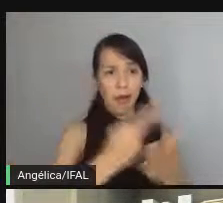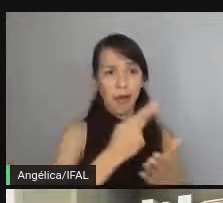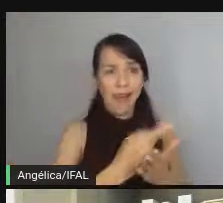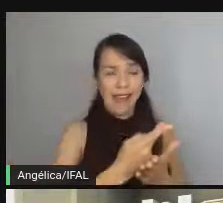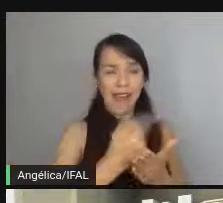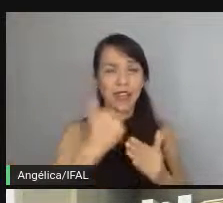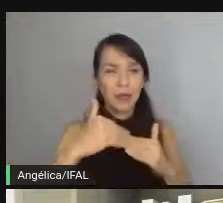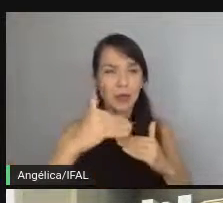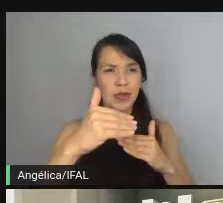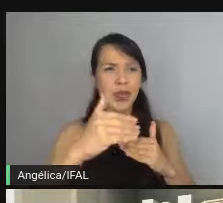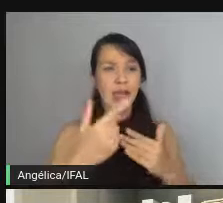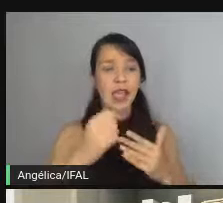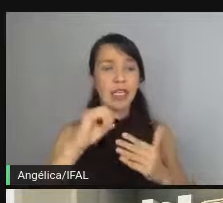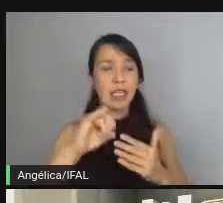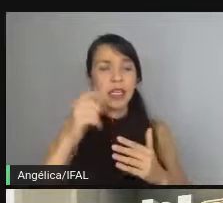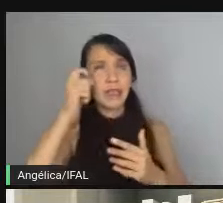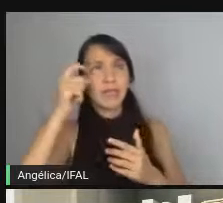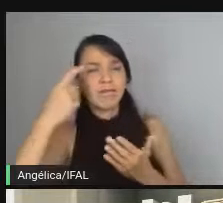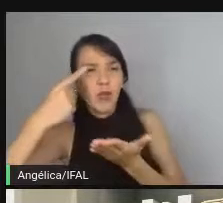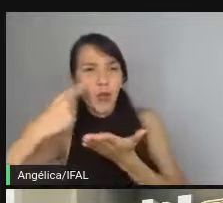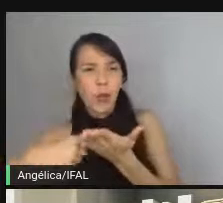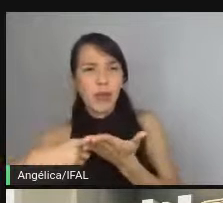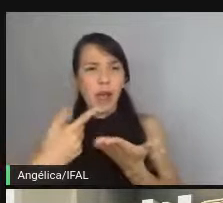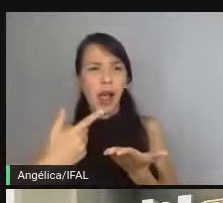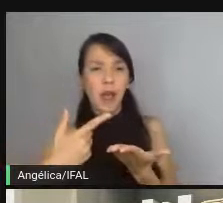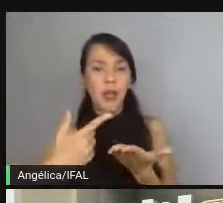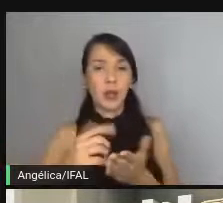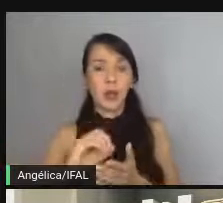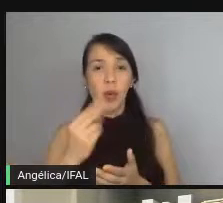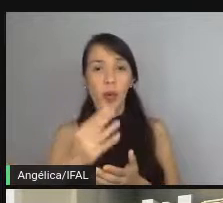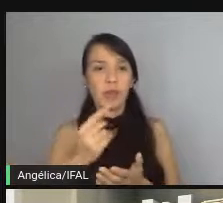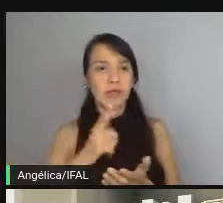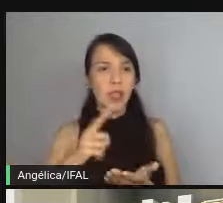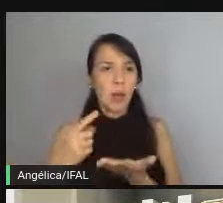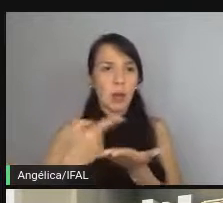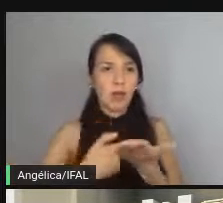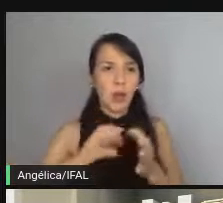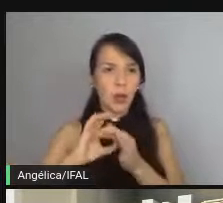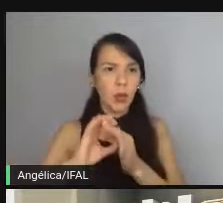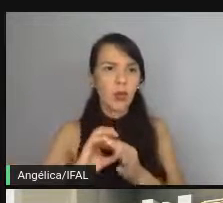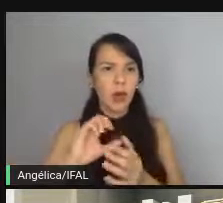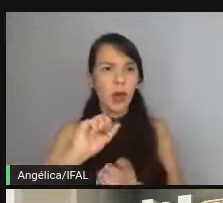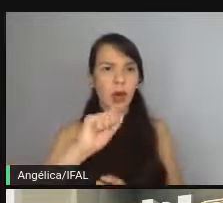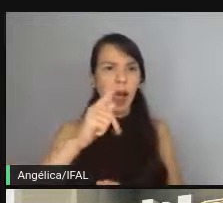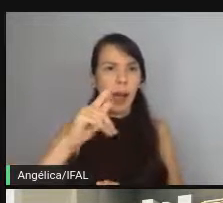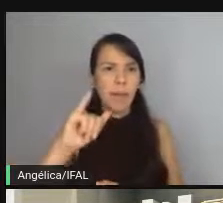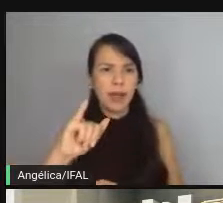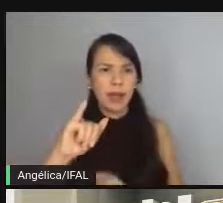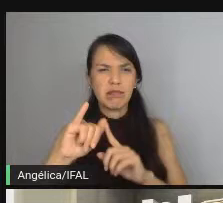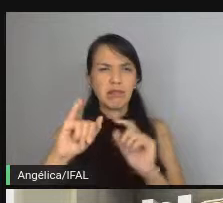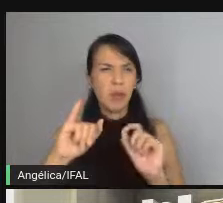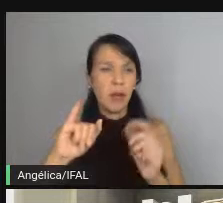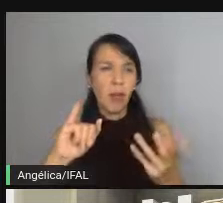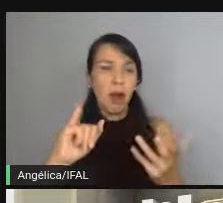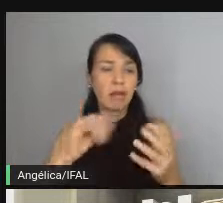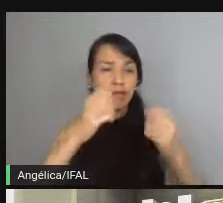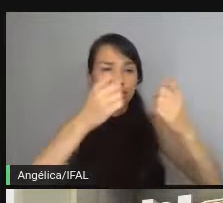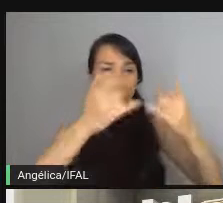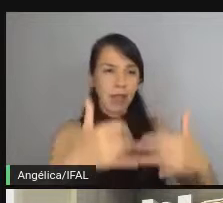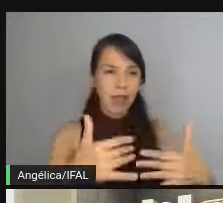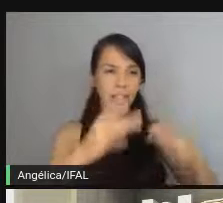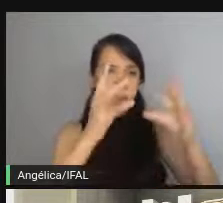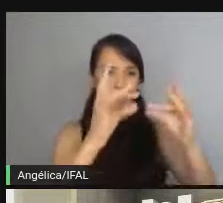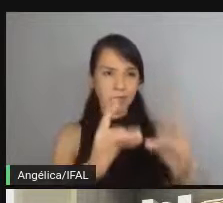A gente prosseguir sem acordar, sem ter um acordo de qual é a API, qual é a descrição, o